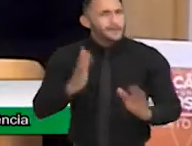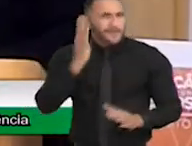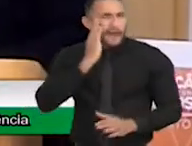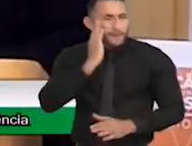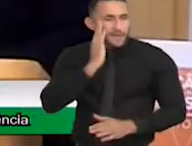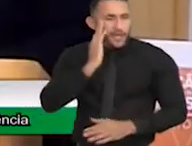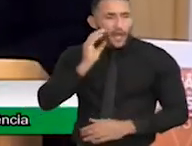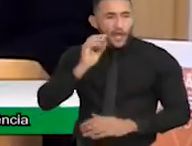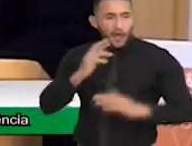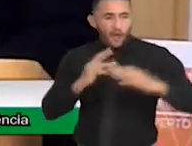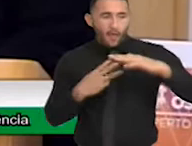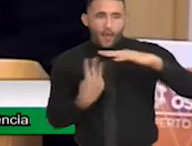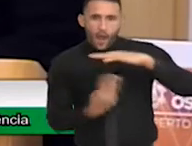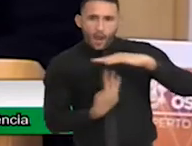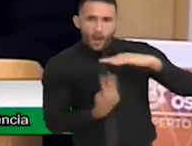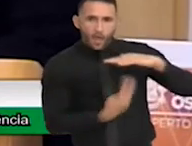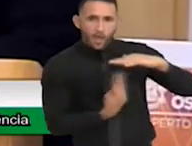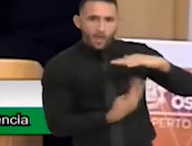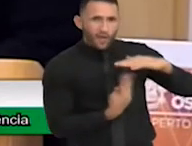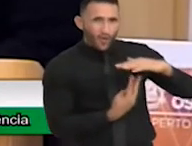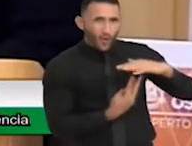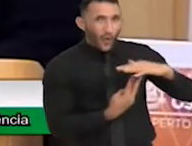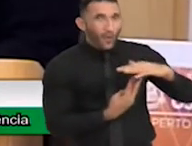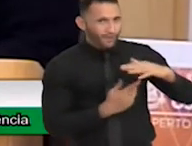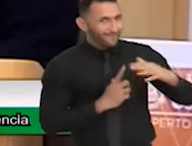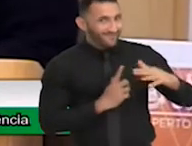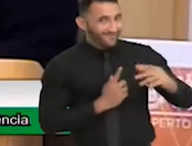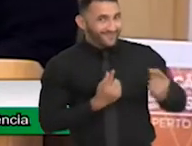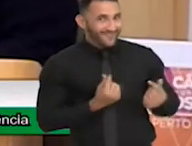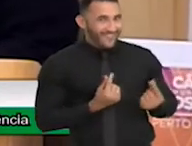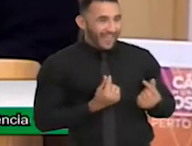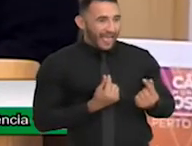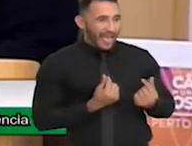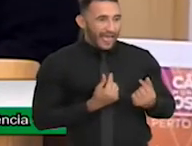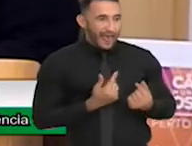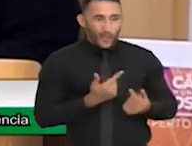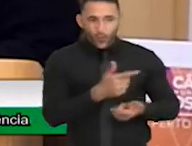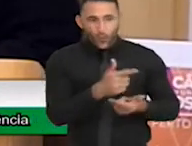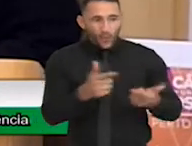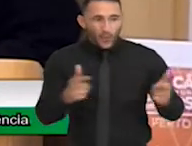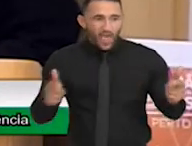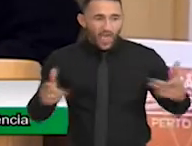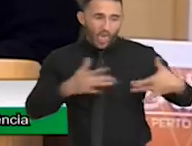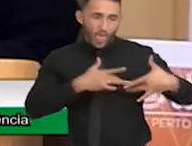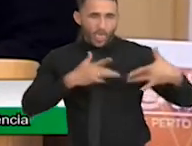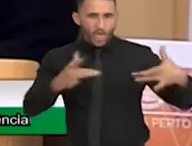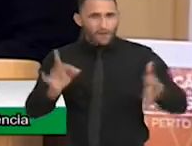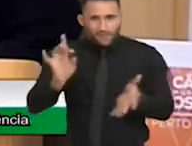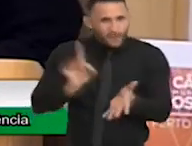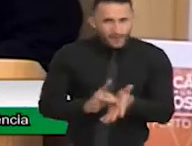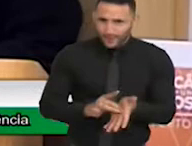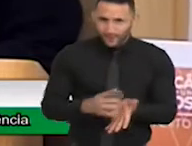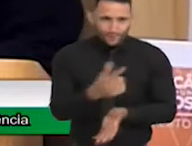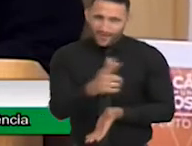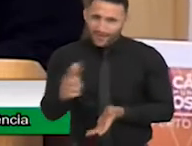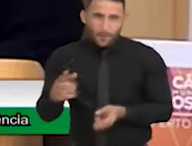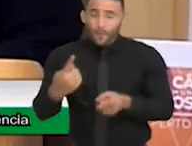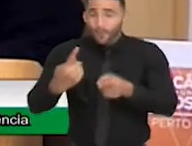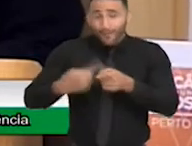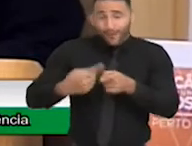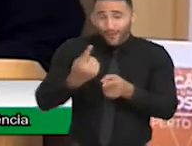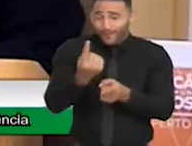sabiam que no Brasil não existe filantropia? Não existe filantropia porque existe uma distribuição de dinheiro.